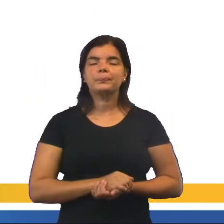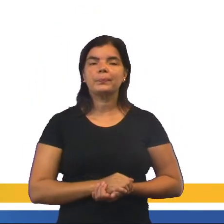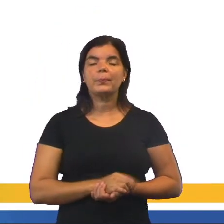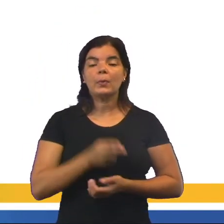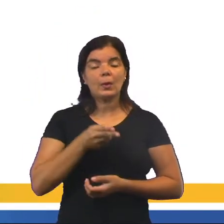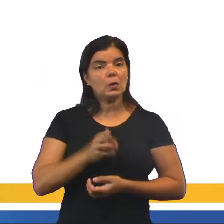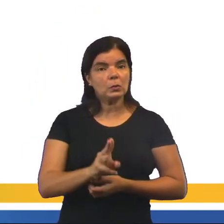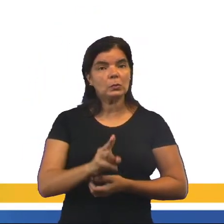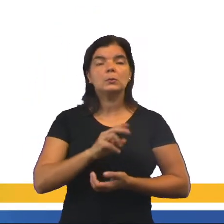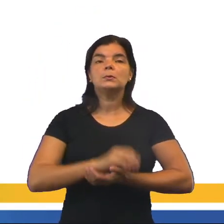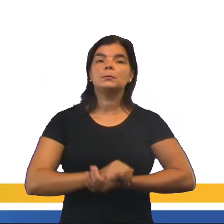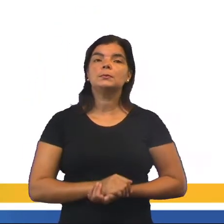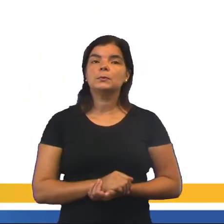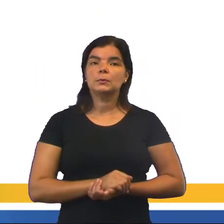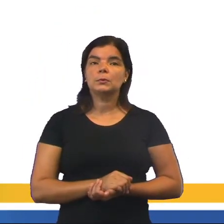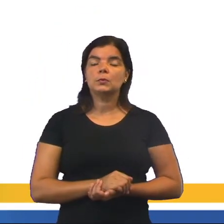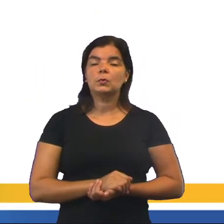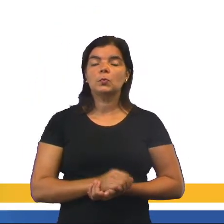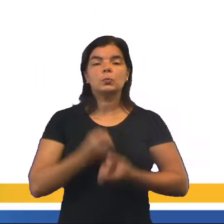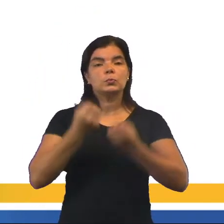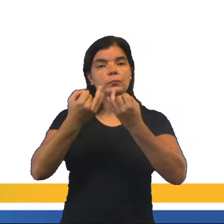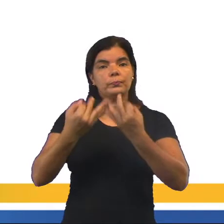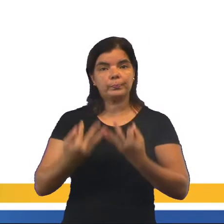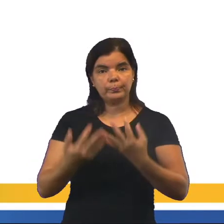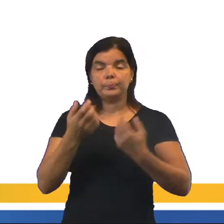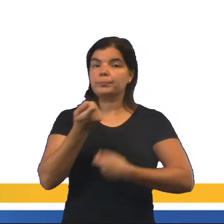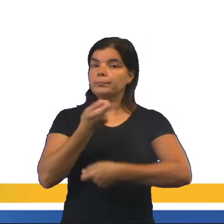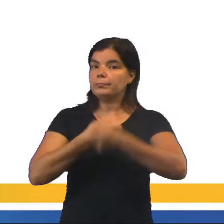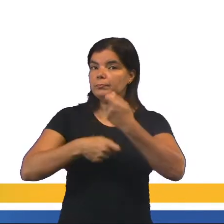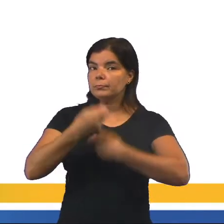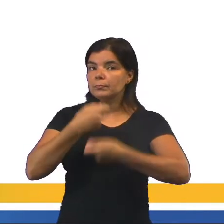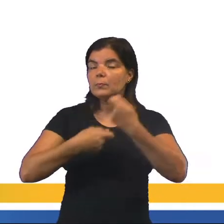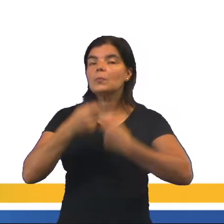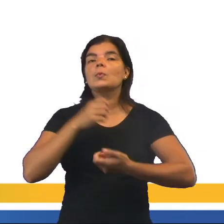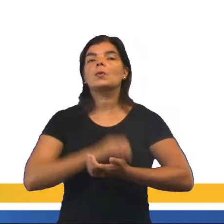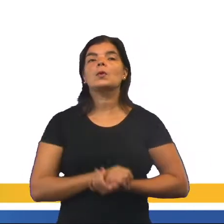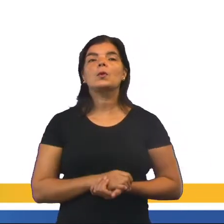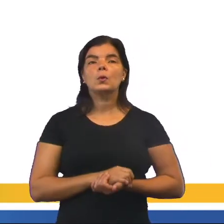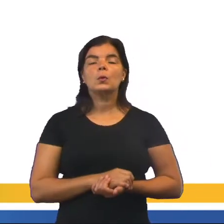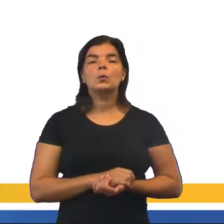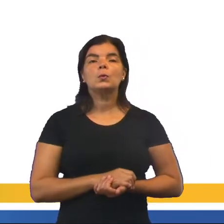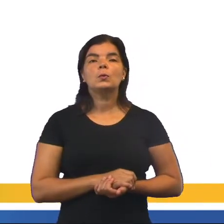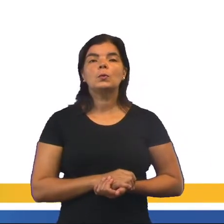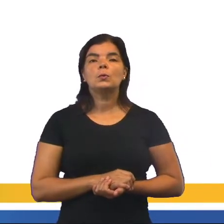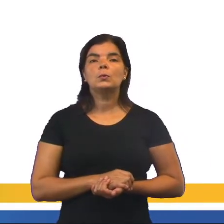Dando continuidade, falando ainda um pouco sobre a economia, é